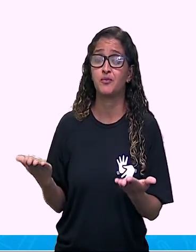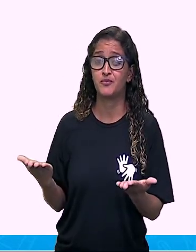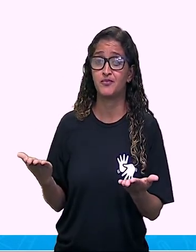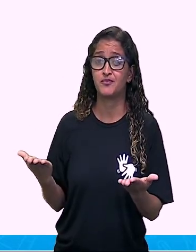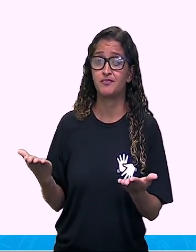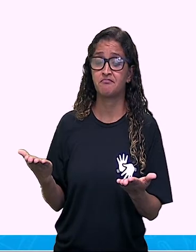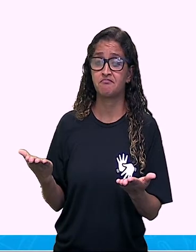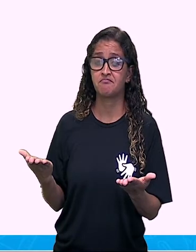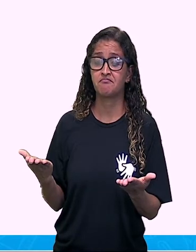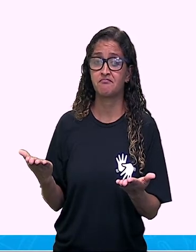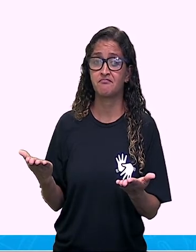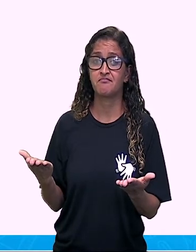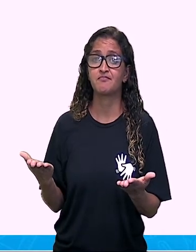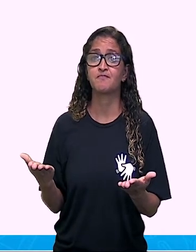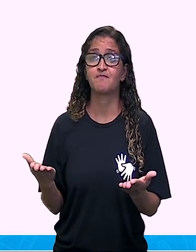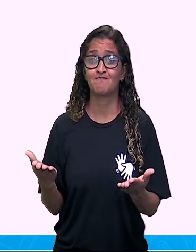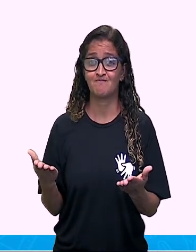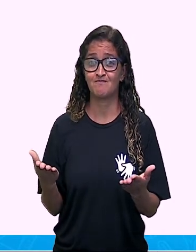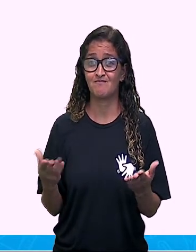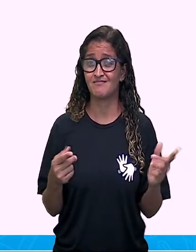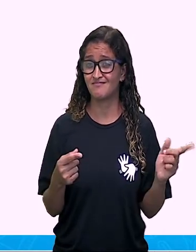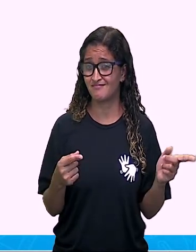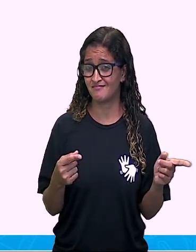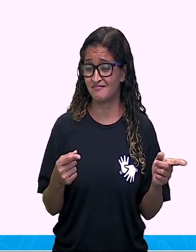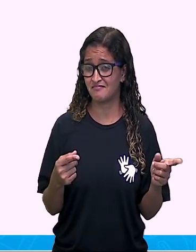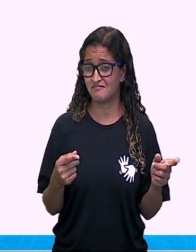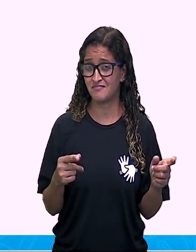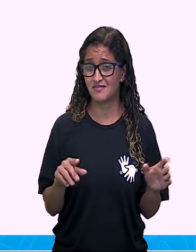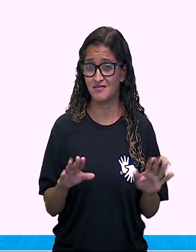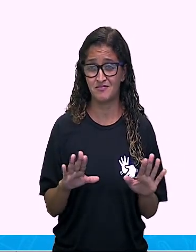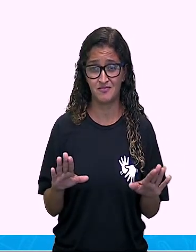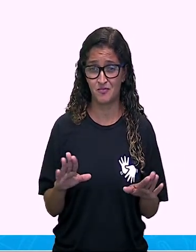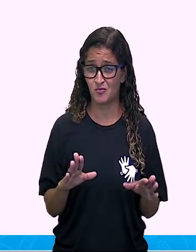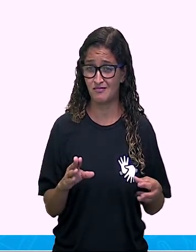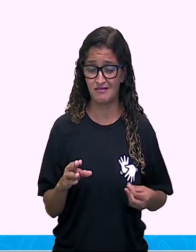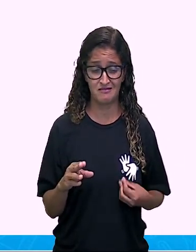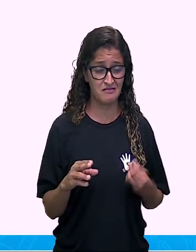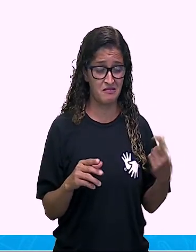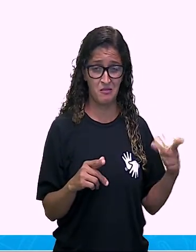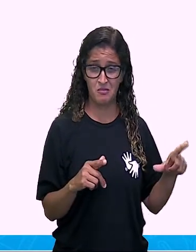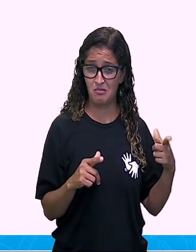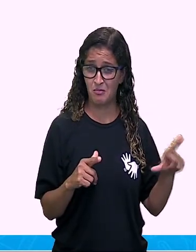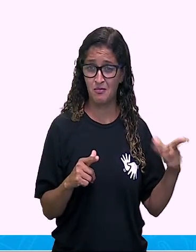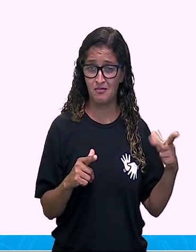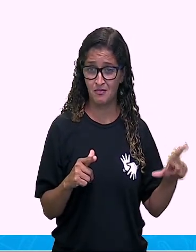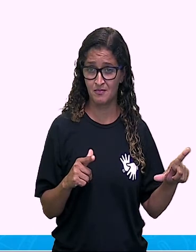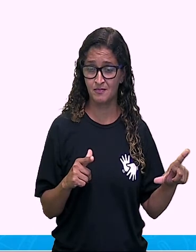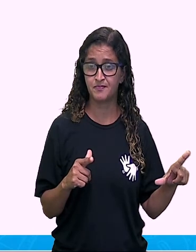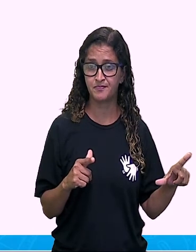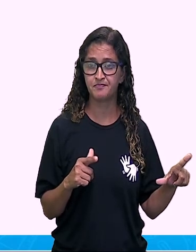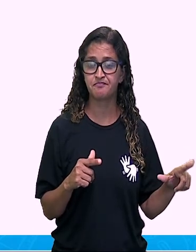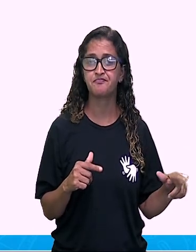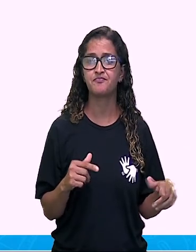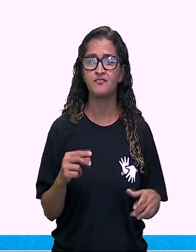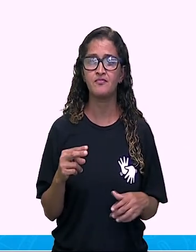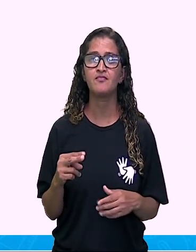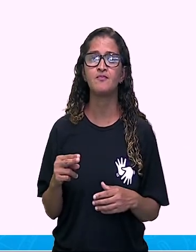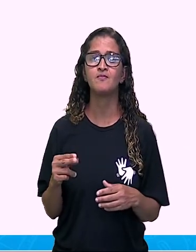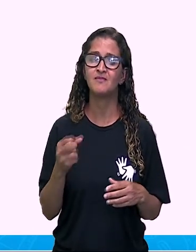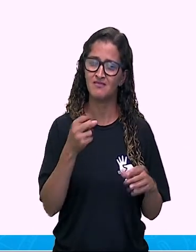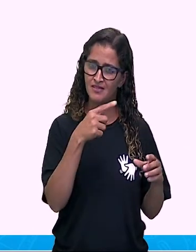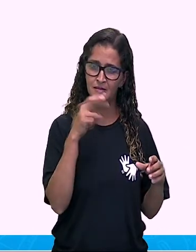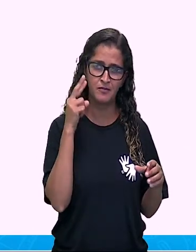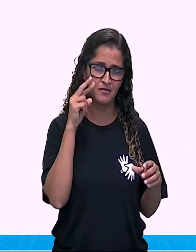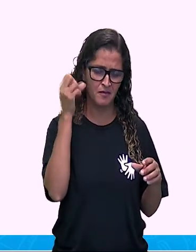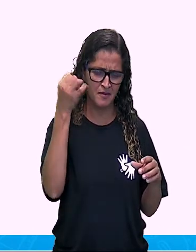vivos? Eles são inanimados, eles não possuem vida. Não é isso? Eles